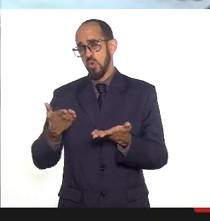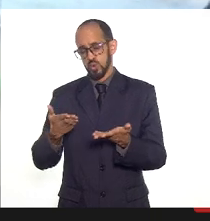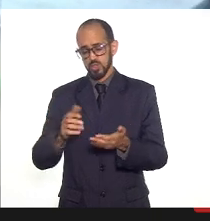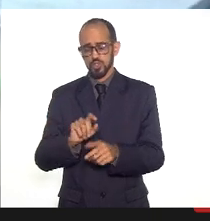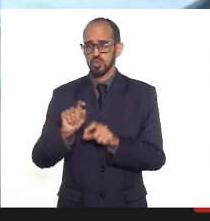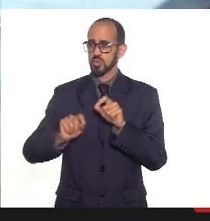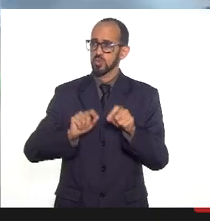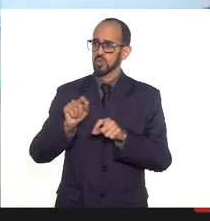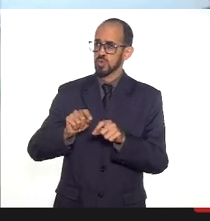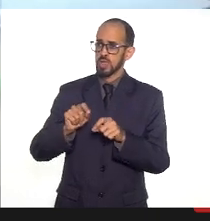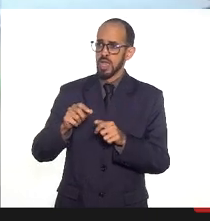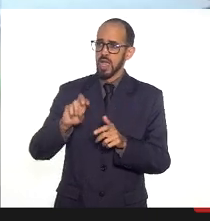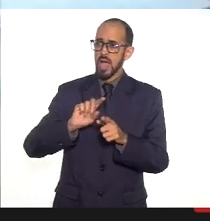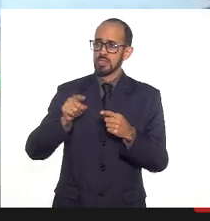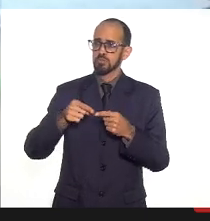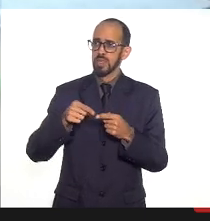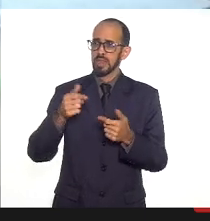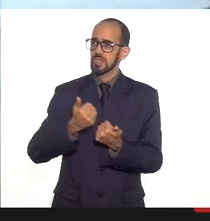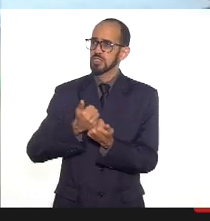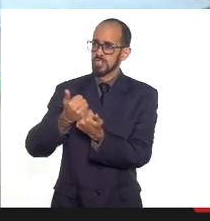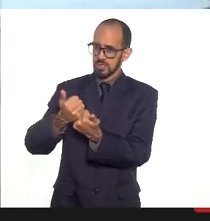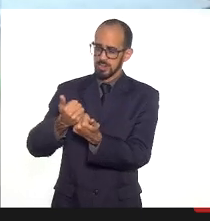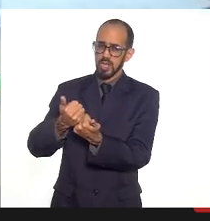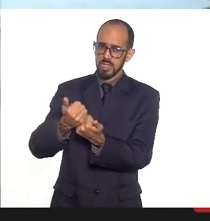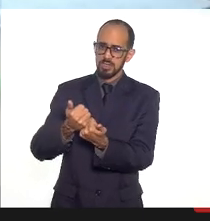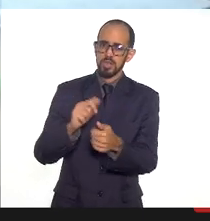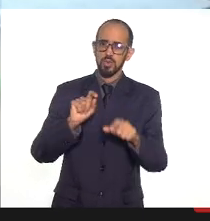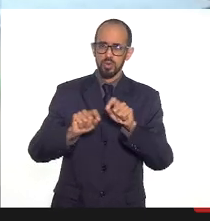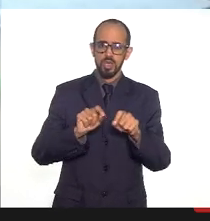metas assistenciais se podem ver que